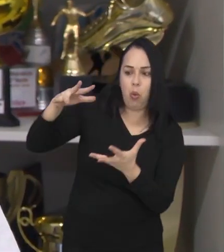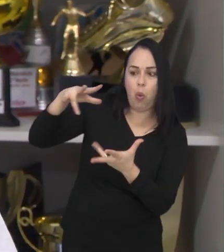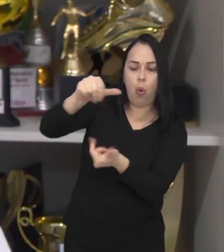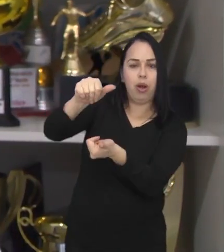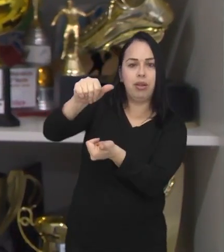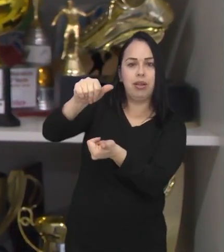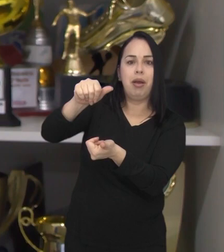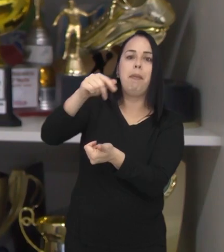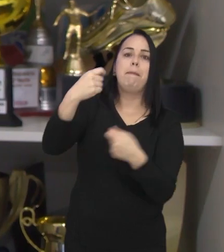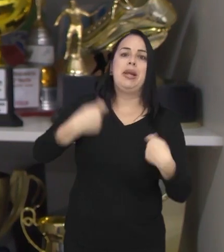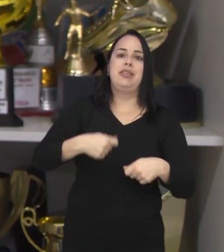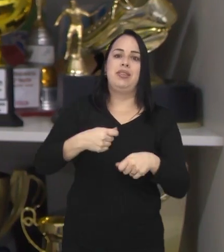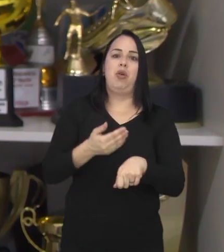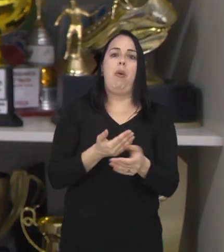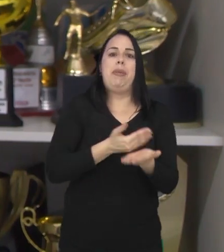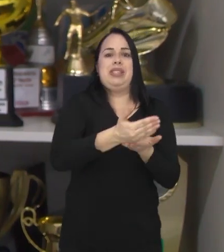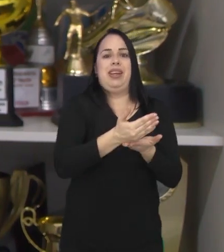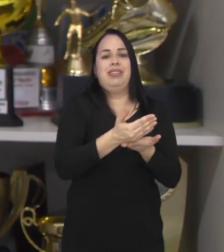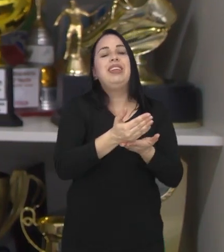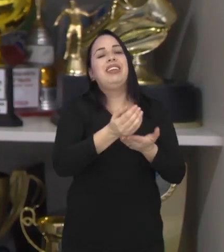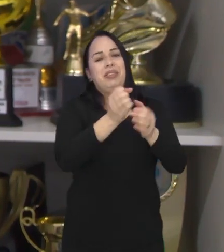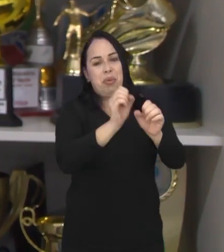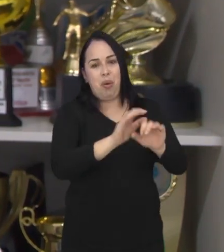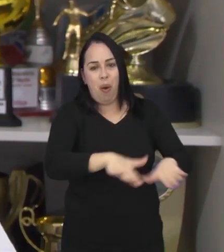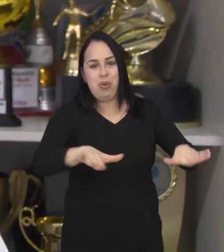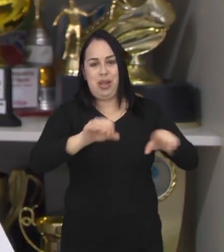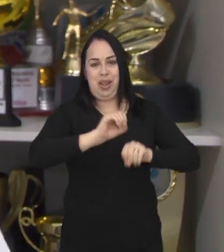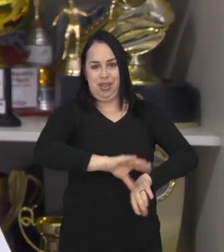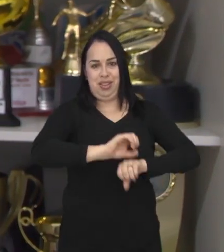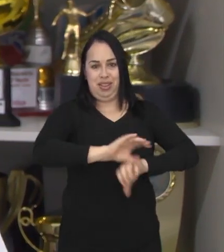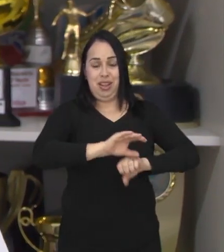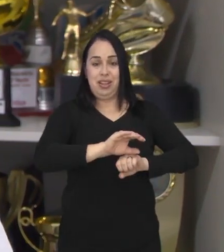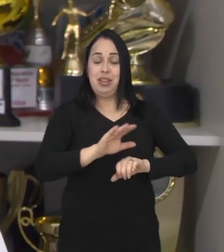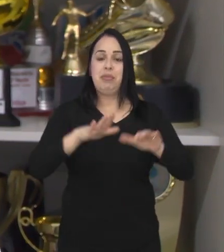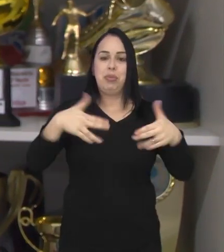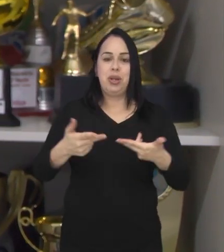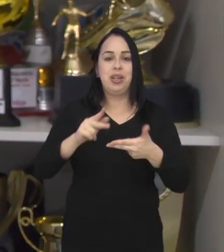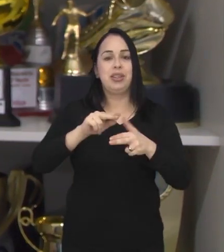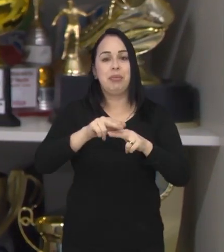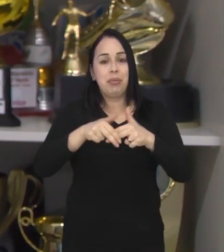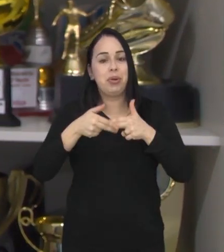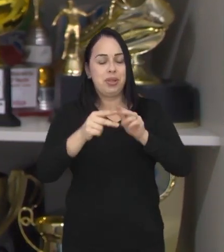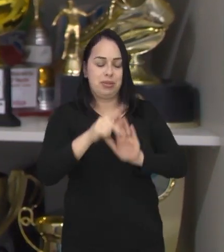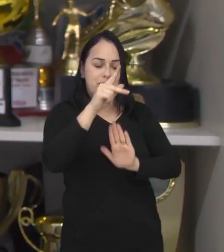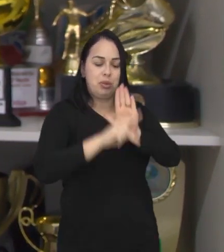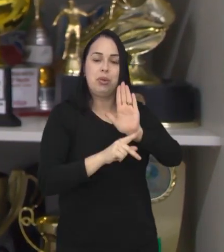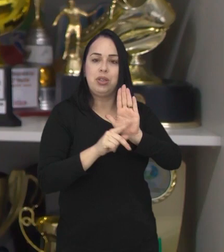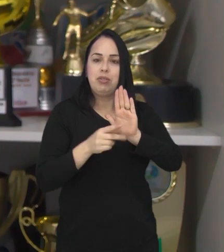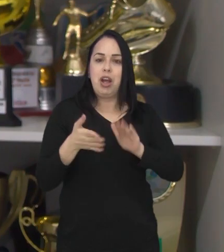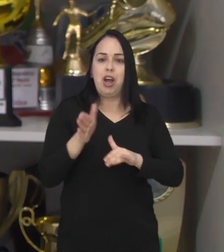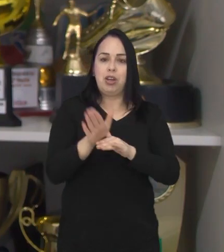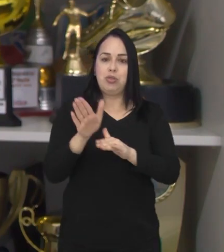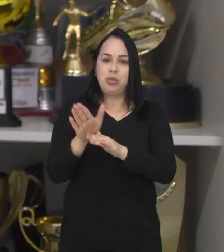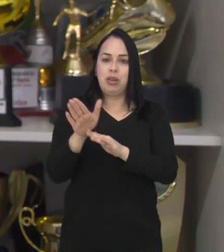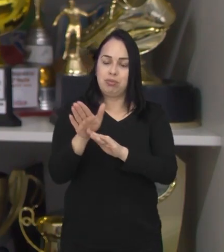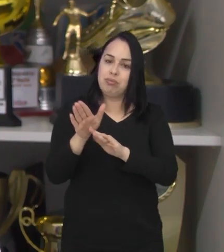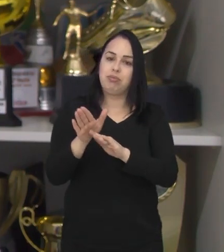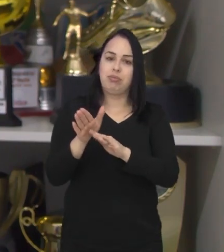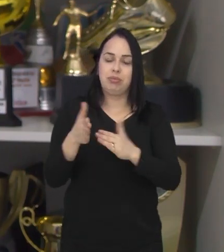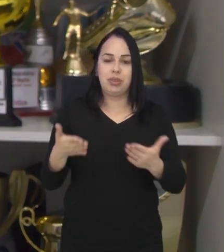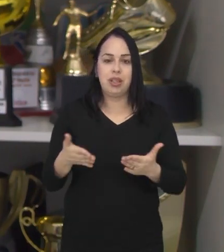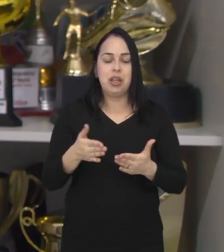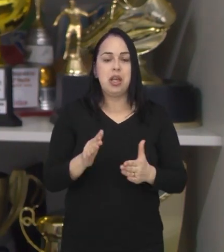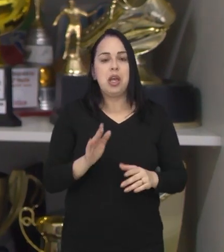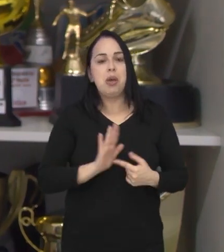desenvolvimento global, tem que começar na educação. Então, esse é mais um projeto que vem para ajudar a questão da educação ambiental